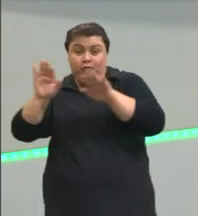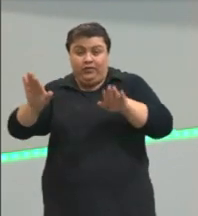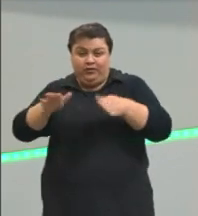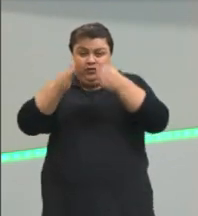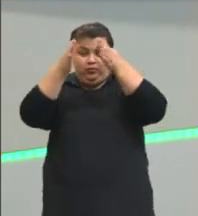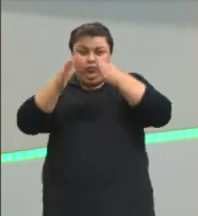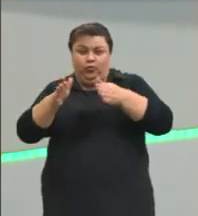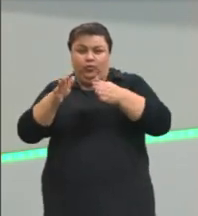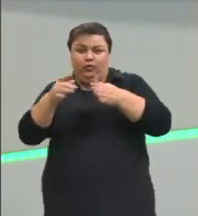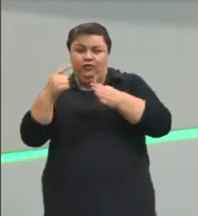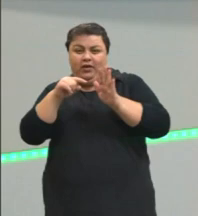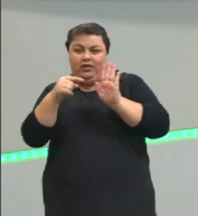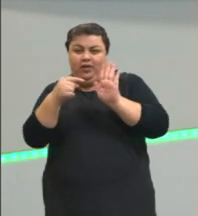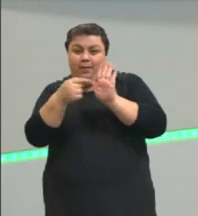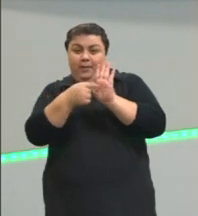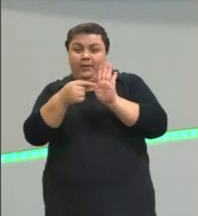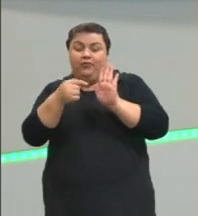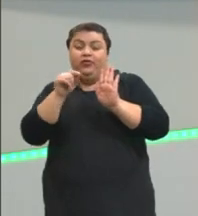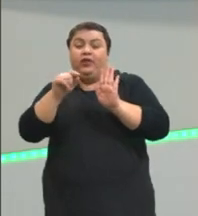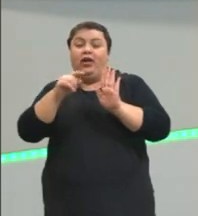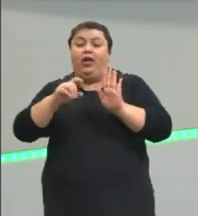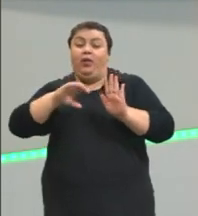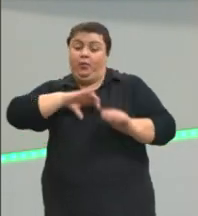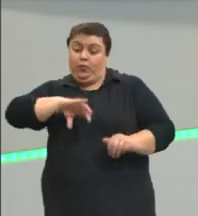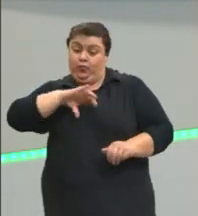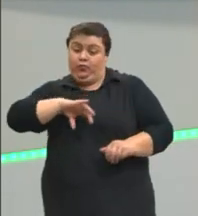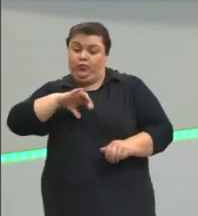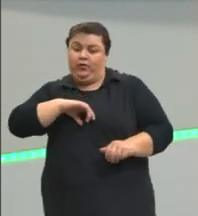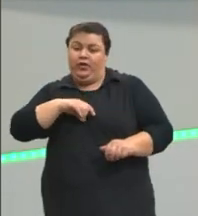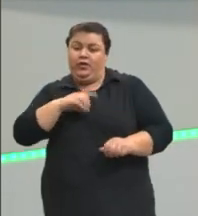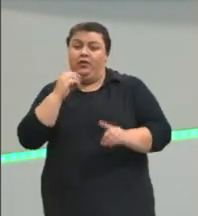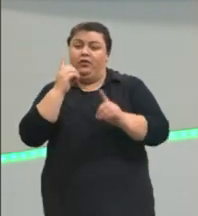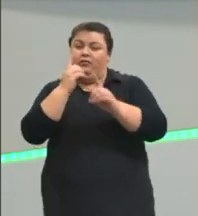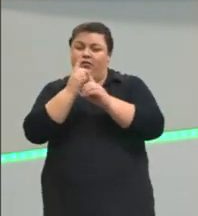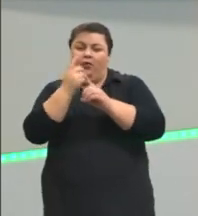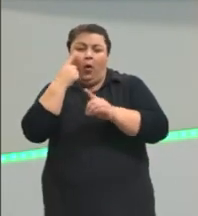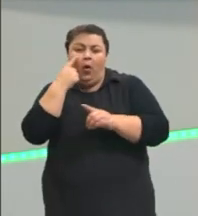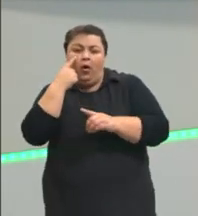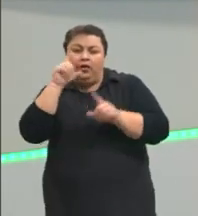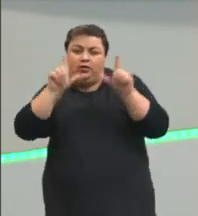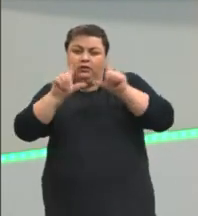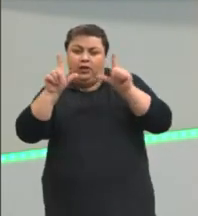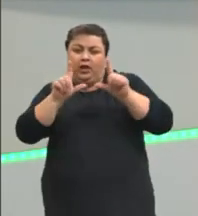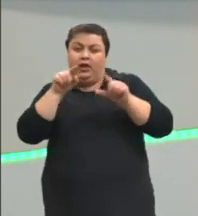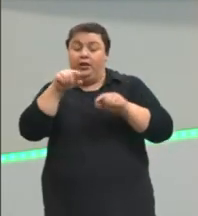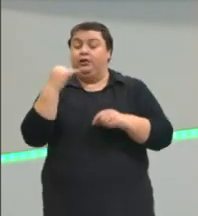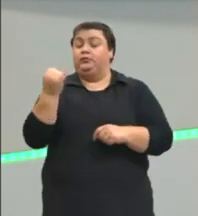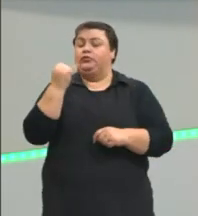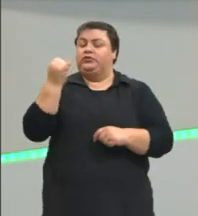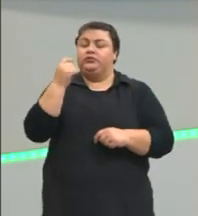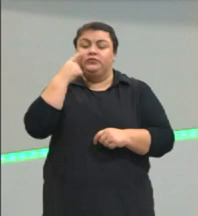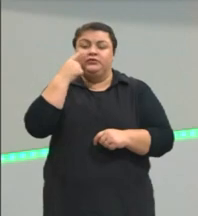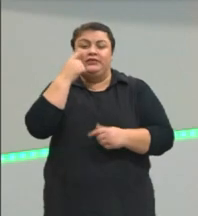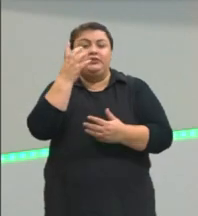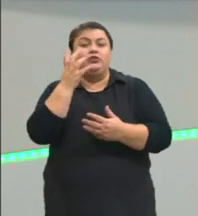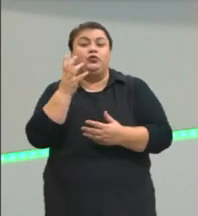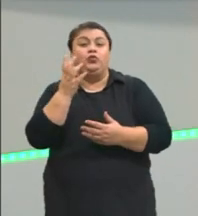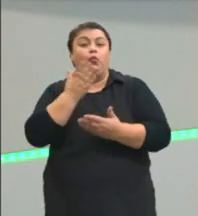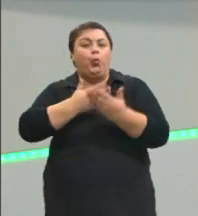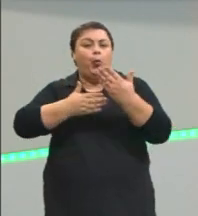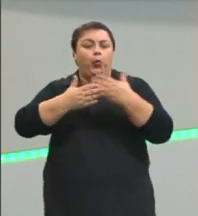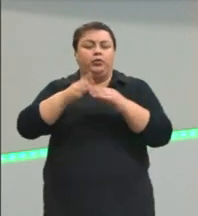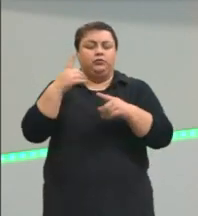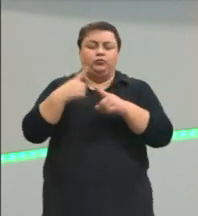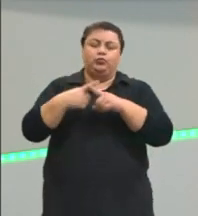portuguesa que vocês vão encontrar a primeira aula para vocês assistirem. É importante, pessoal, que vocês assistam todas. Por quê?